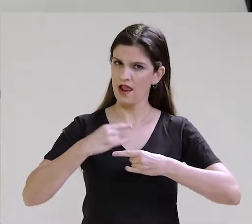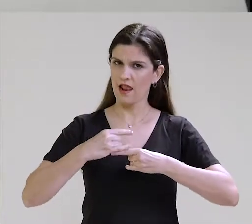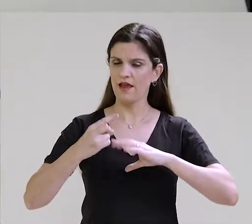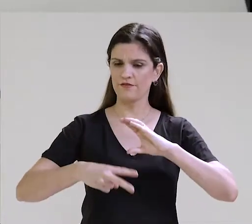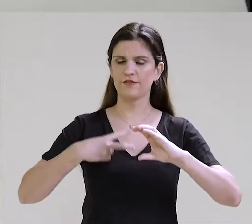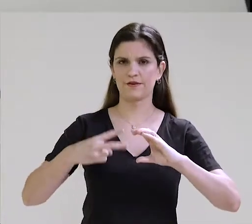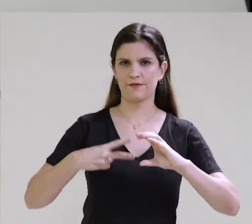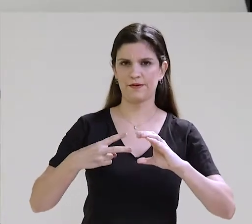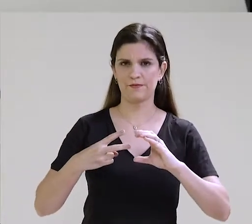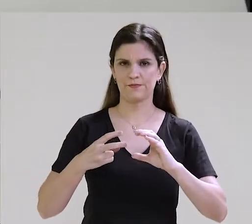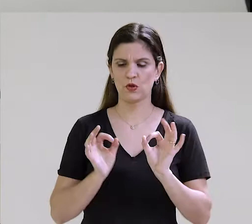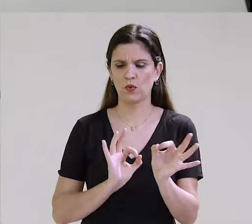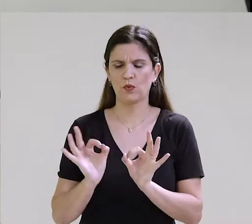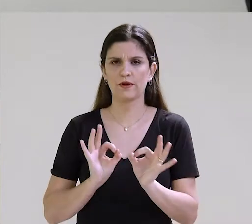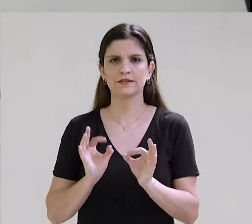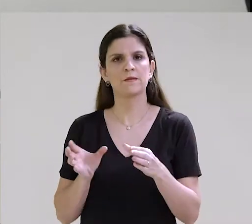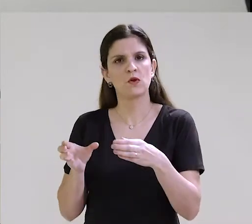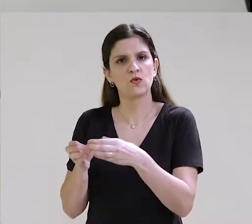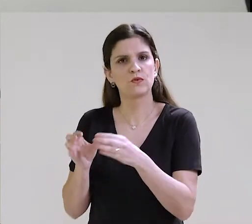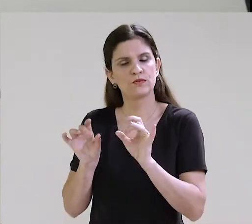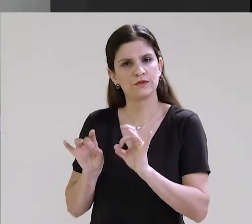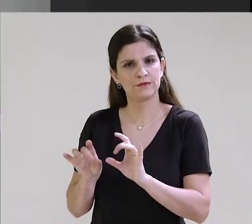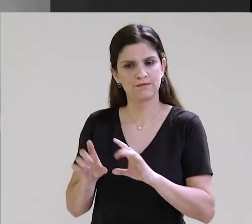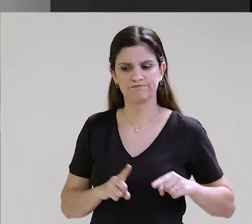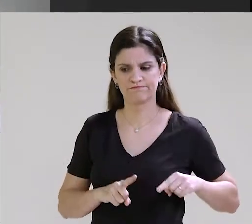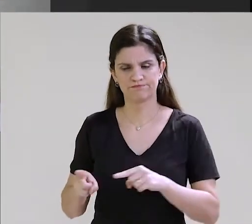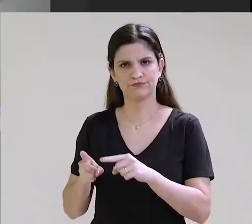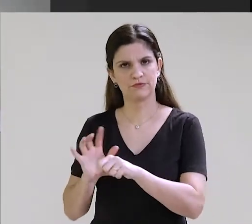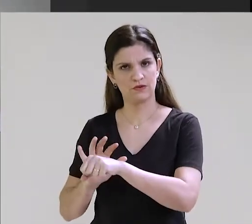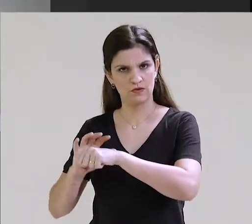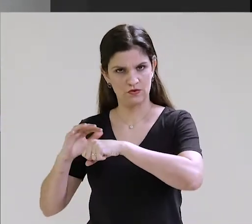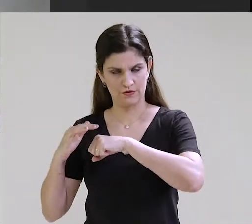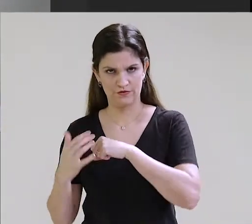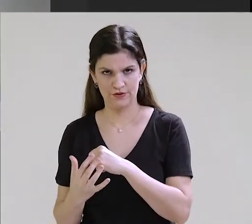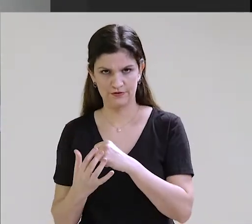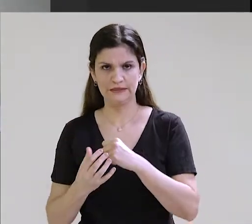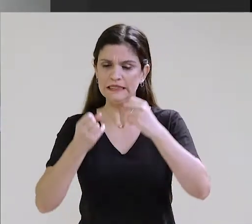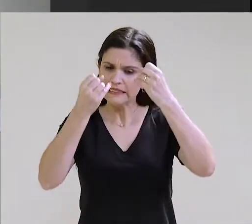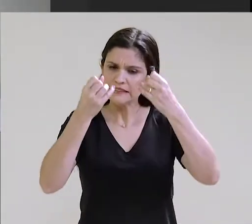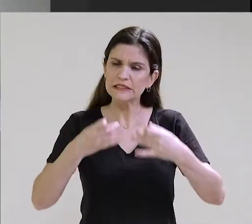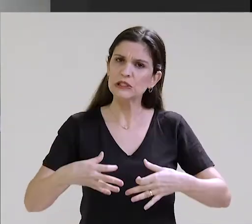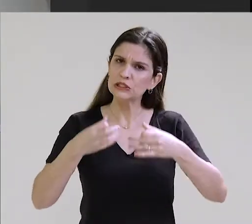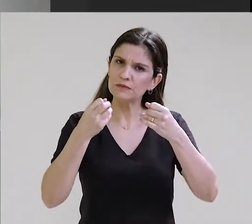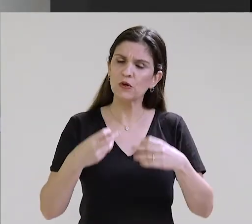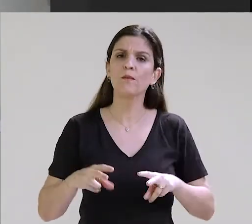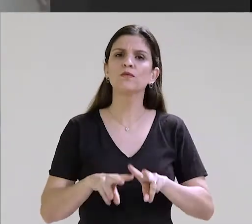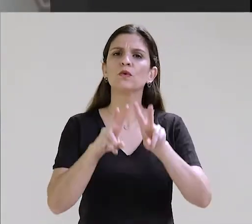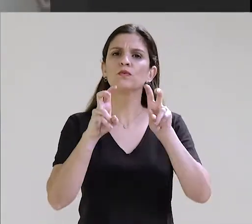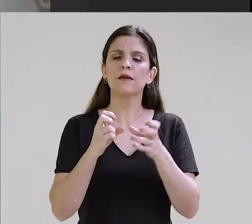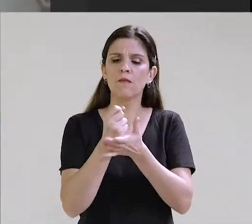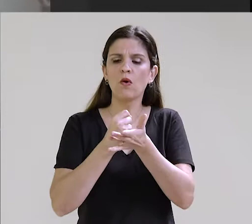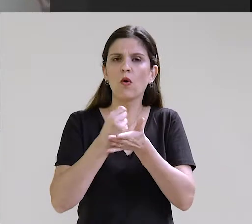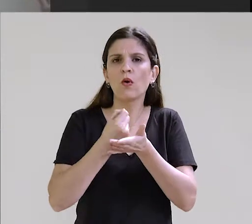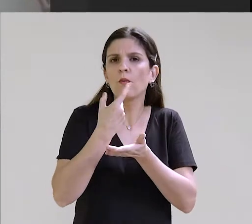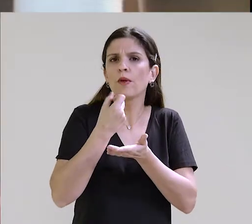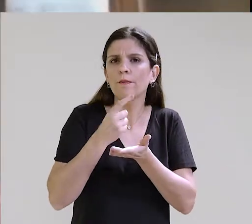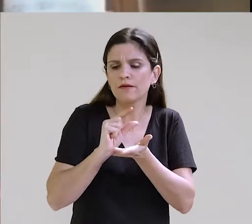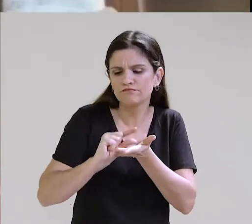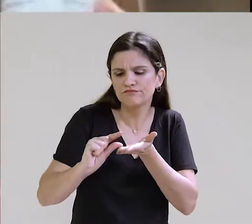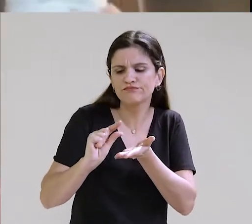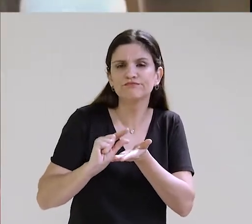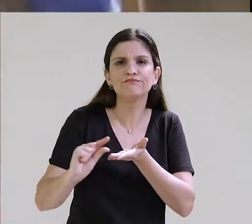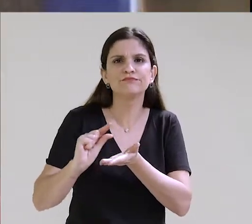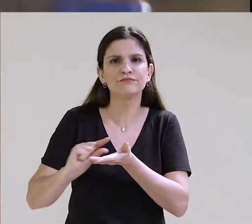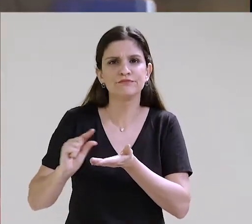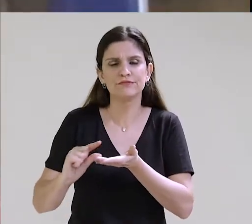live semanal da Câmara de Vereadores, promovida pela Comissão Especial de Combate ao Coronavírus, falou sobre o